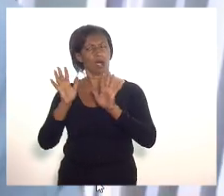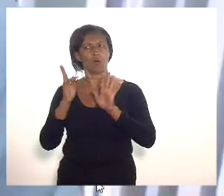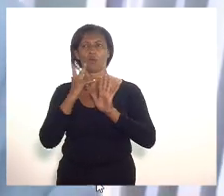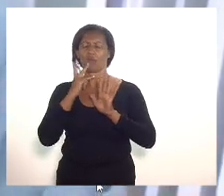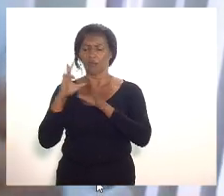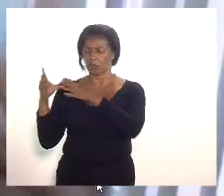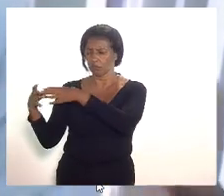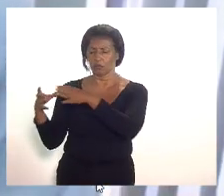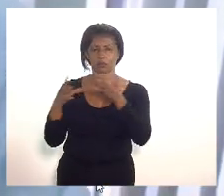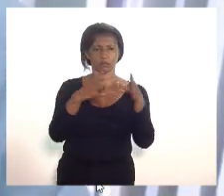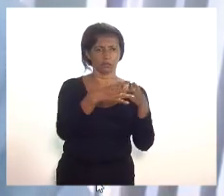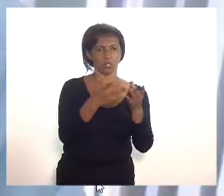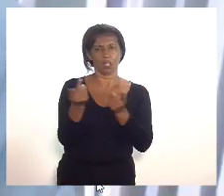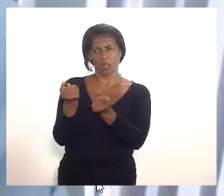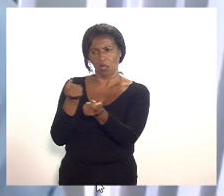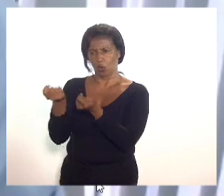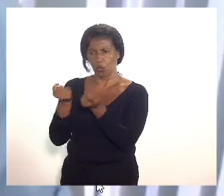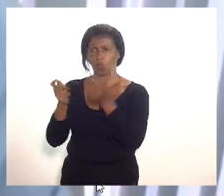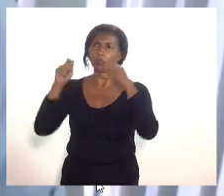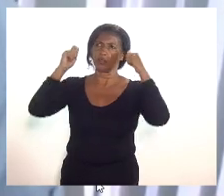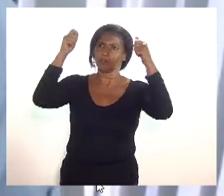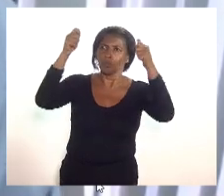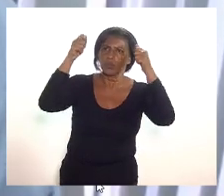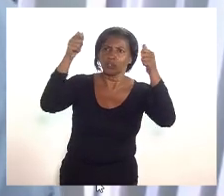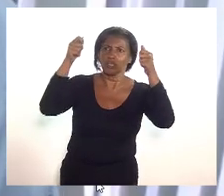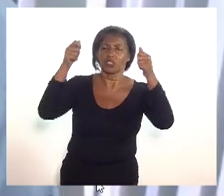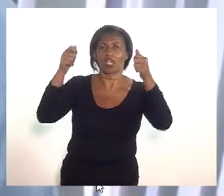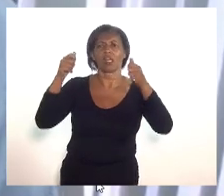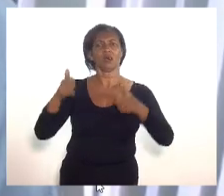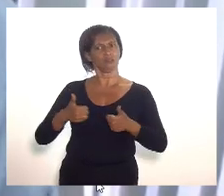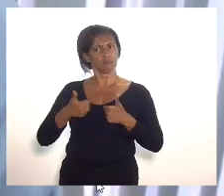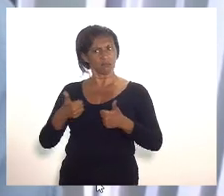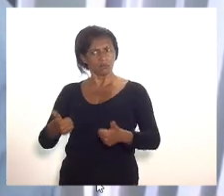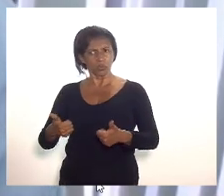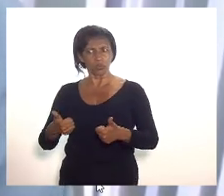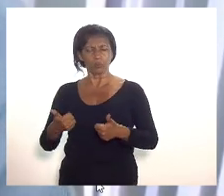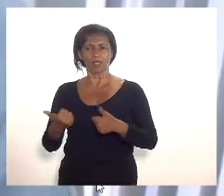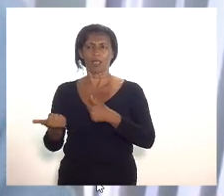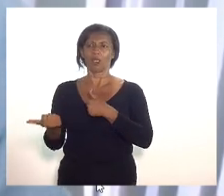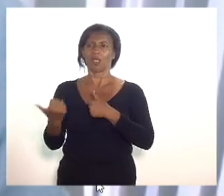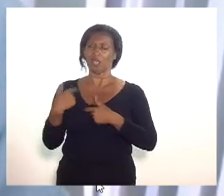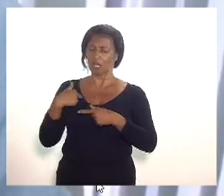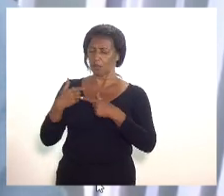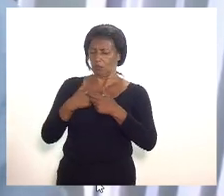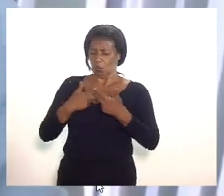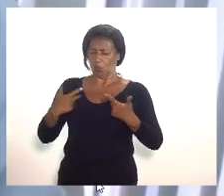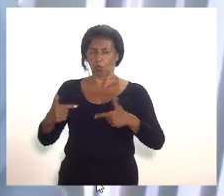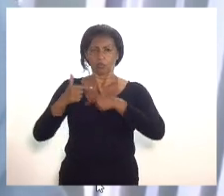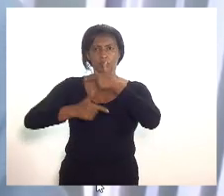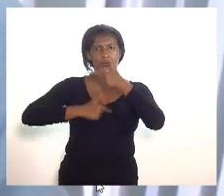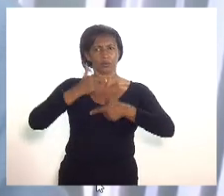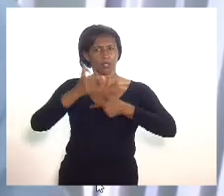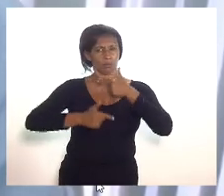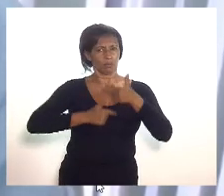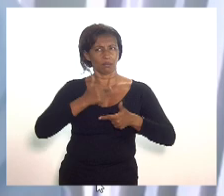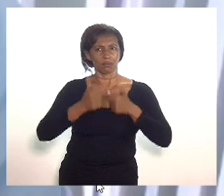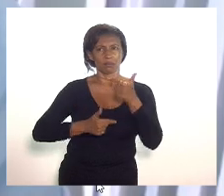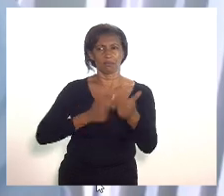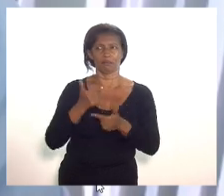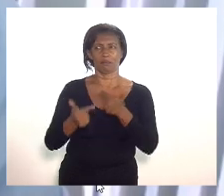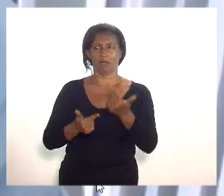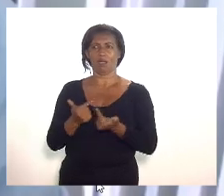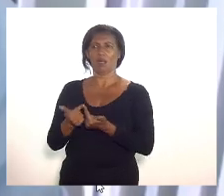organizando para protestar se manifestar fazem isso legitimamente defendendo os seus negócios e defendendo a possibilidade de